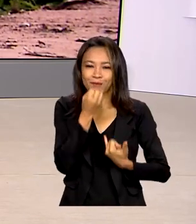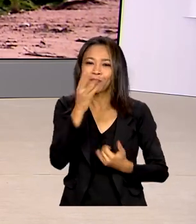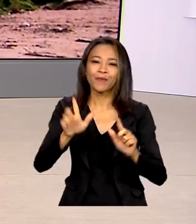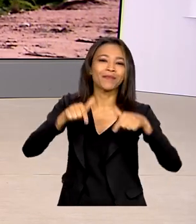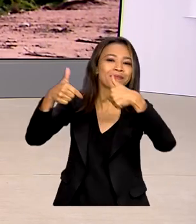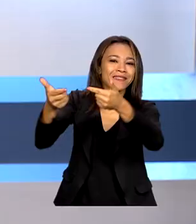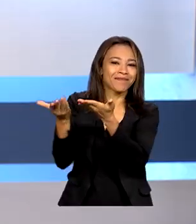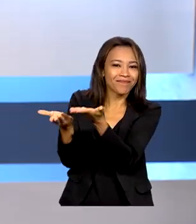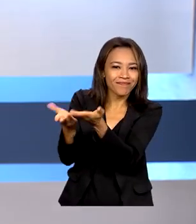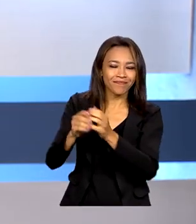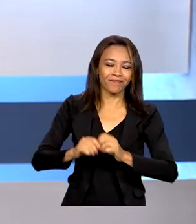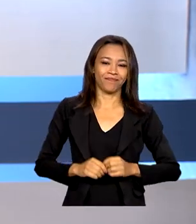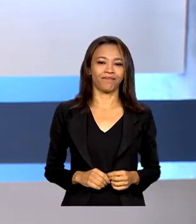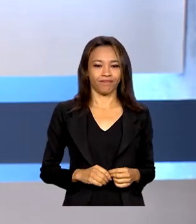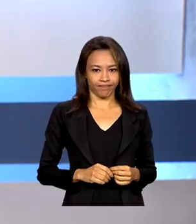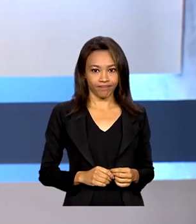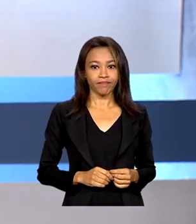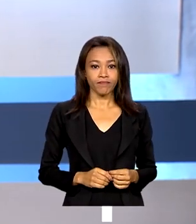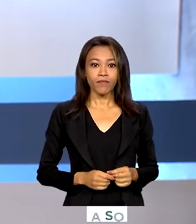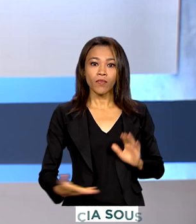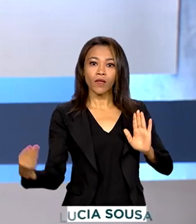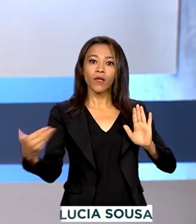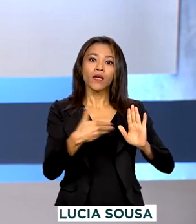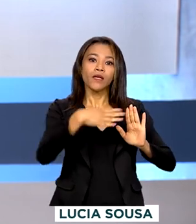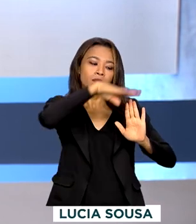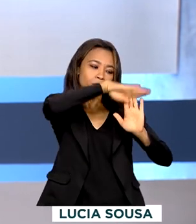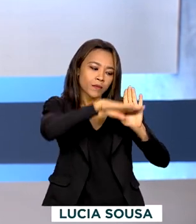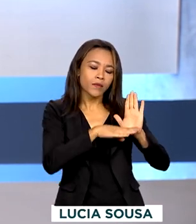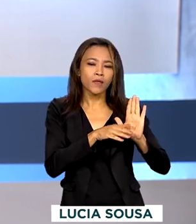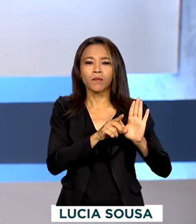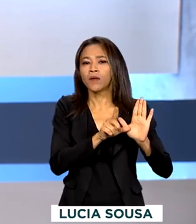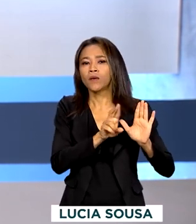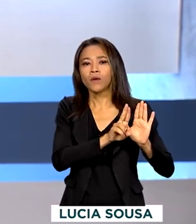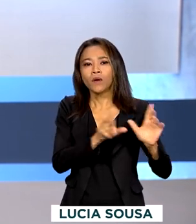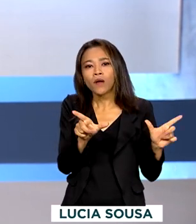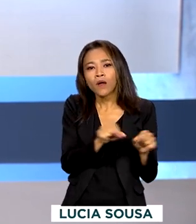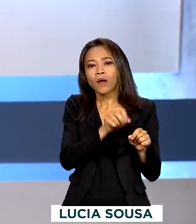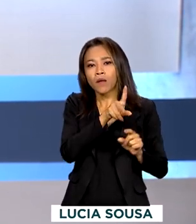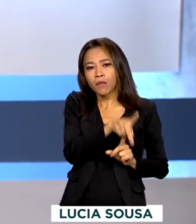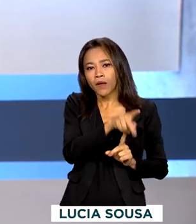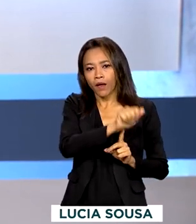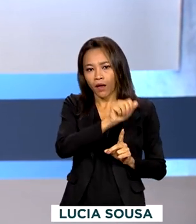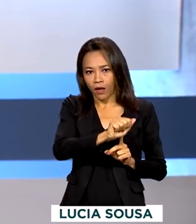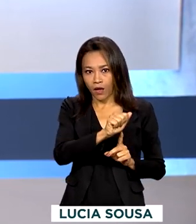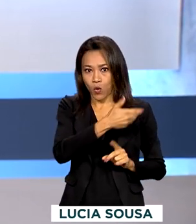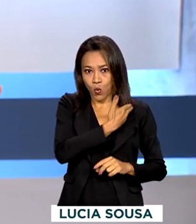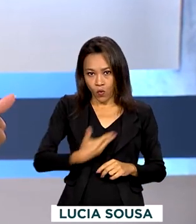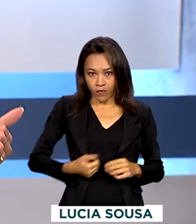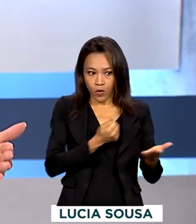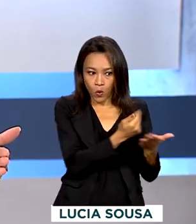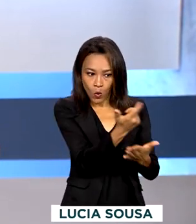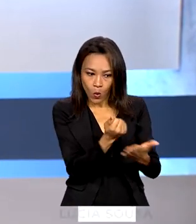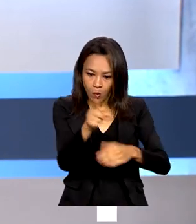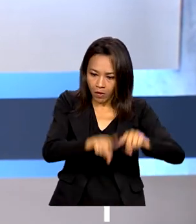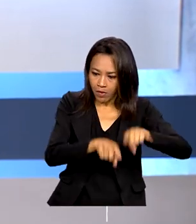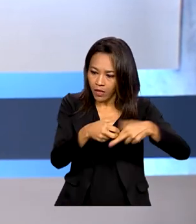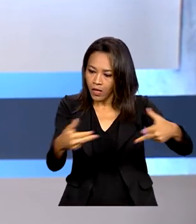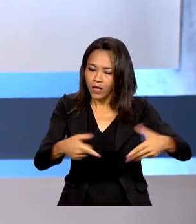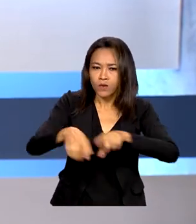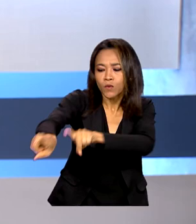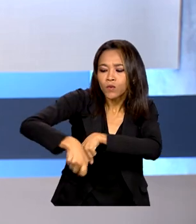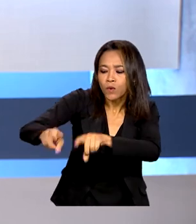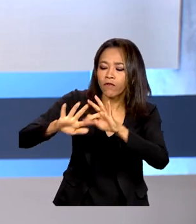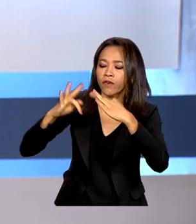trabalho para você. E por meio do programa de aquisição de alimentos, o governo compra produtos de agricultura familiar e